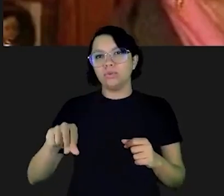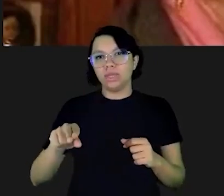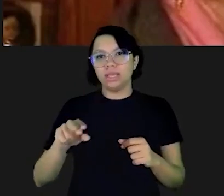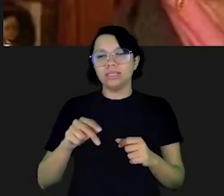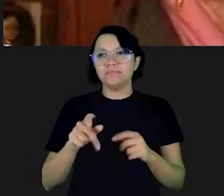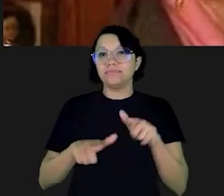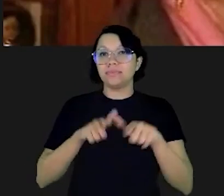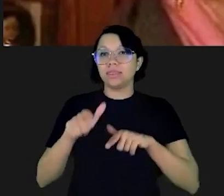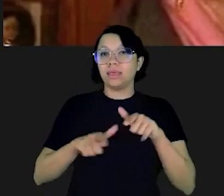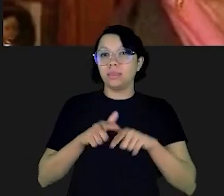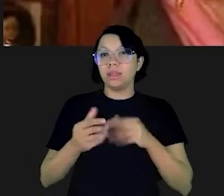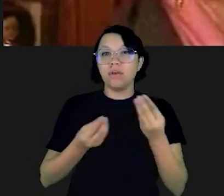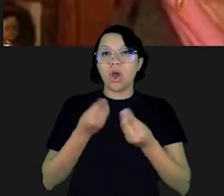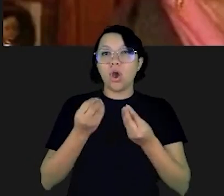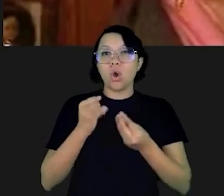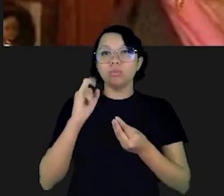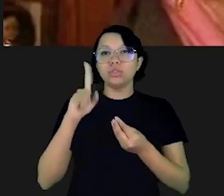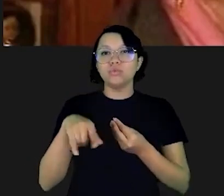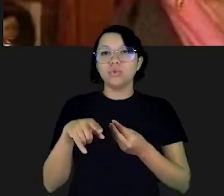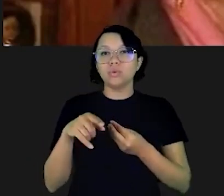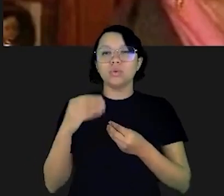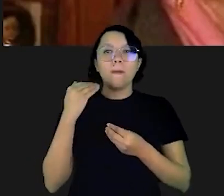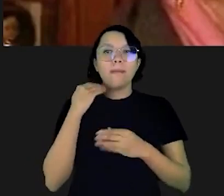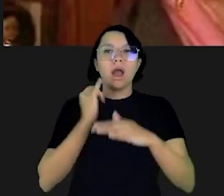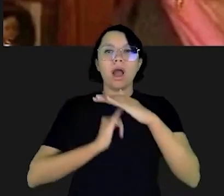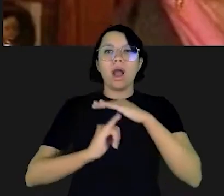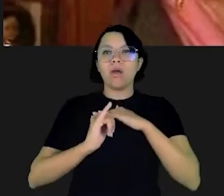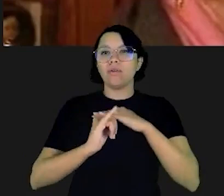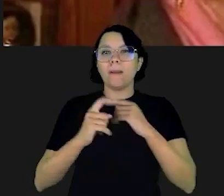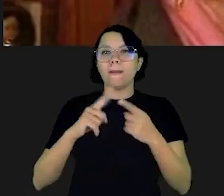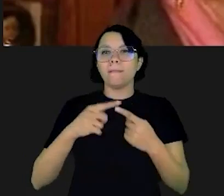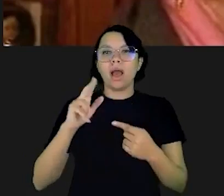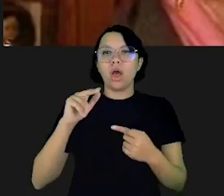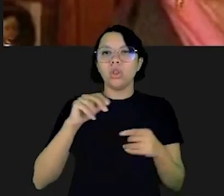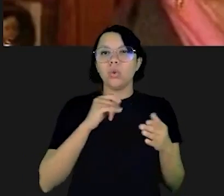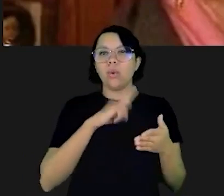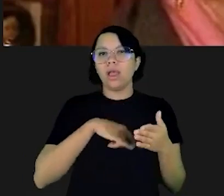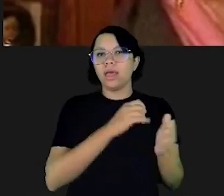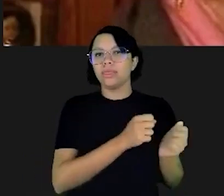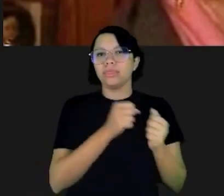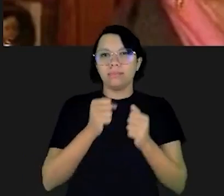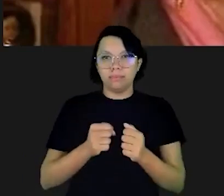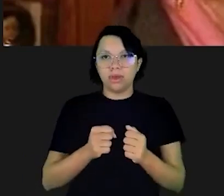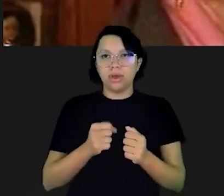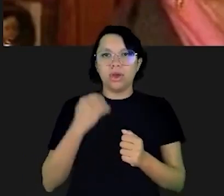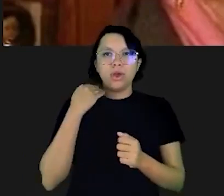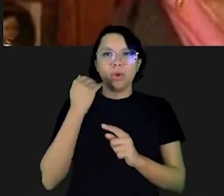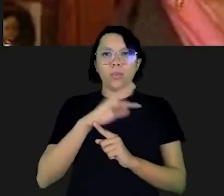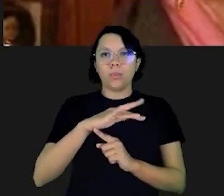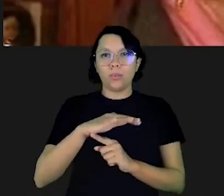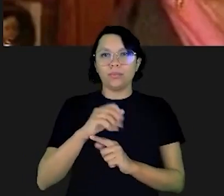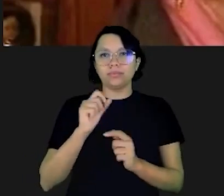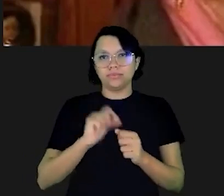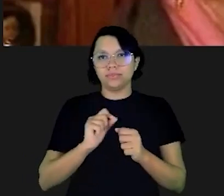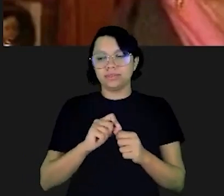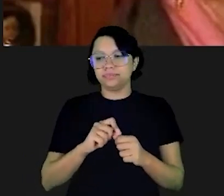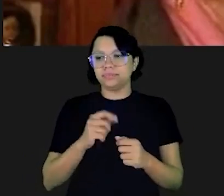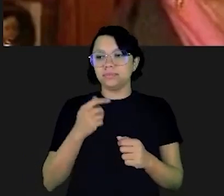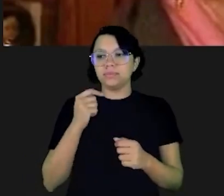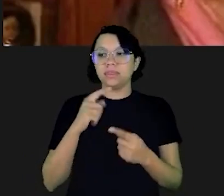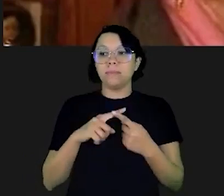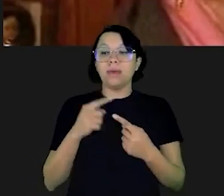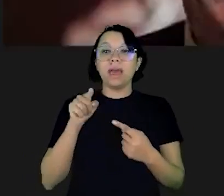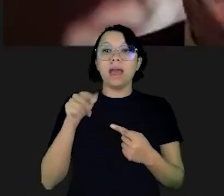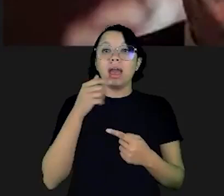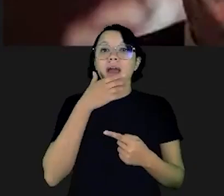nos cidadãos portugueses. Ela aplicava como se fosse um banco de investimento sem jamais ter tido a autorização do Banco